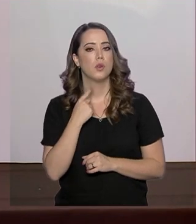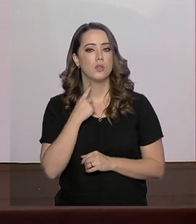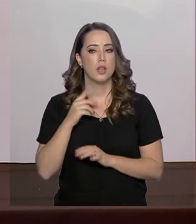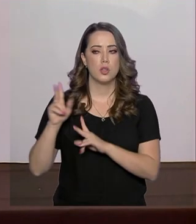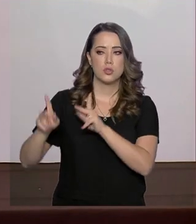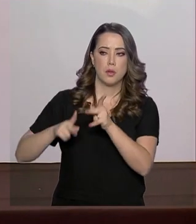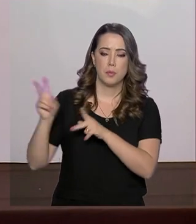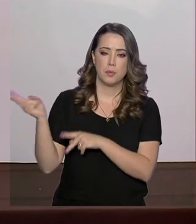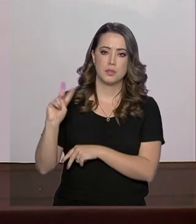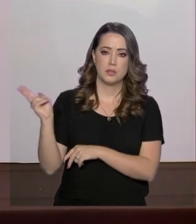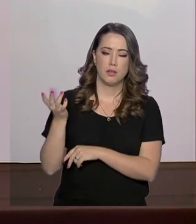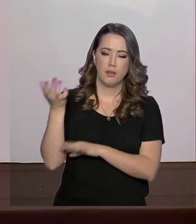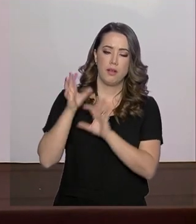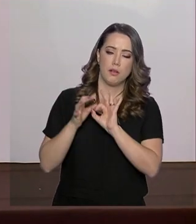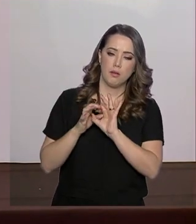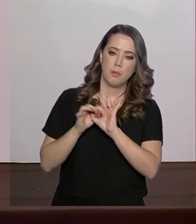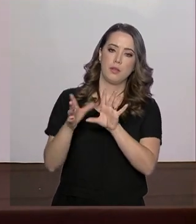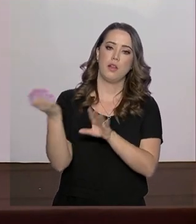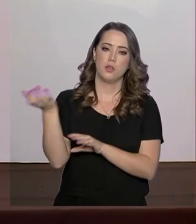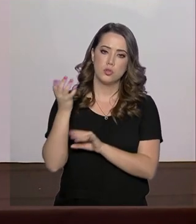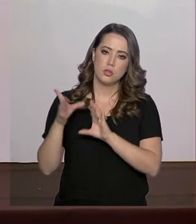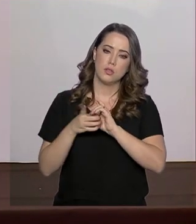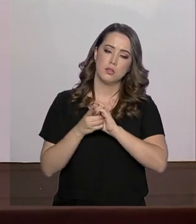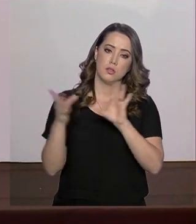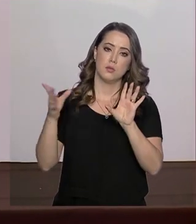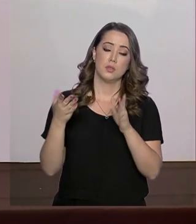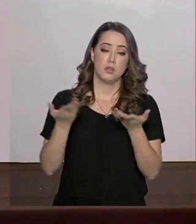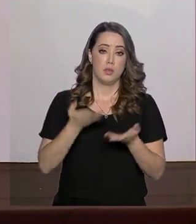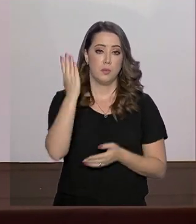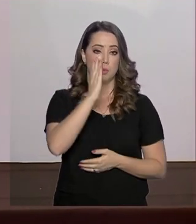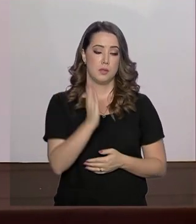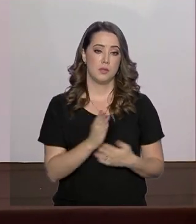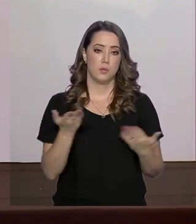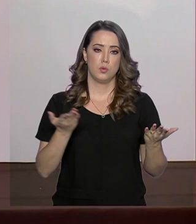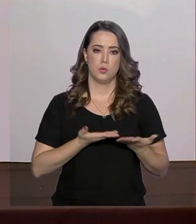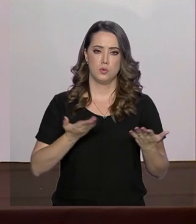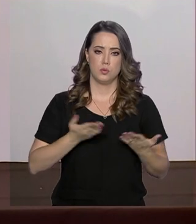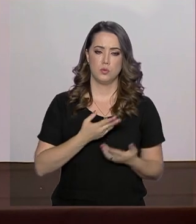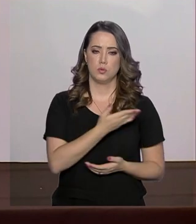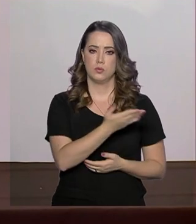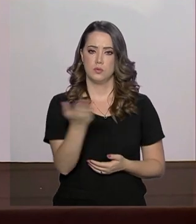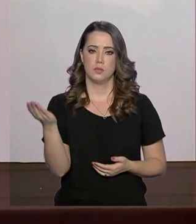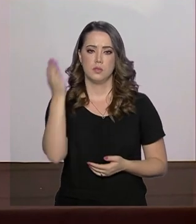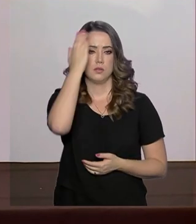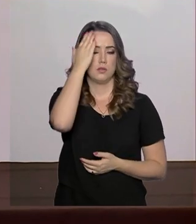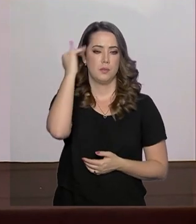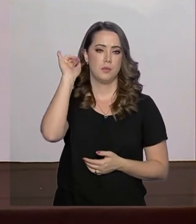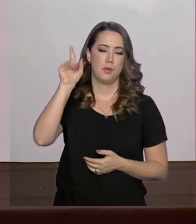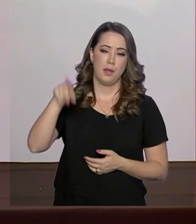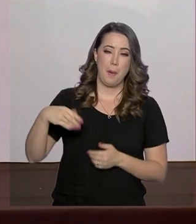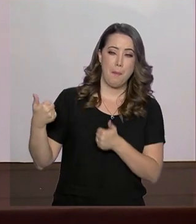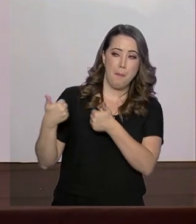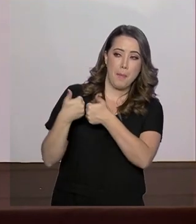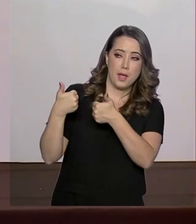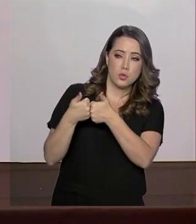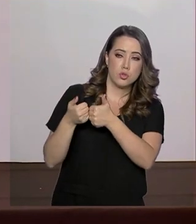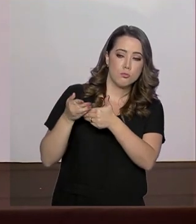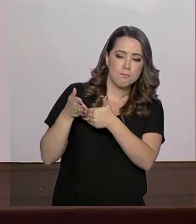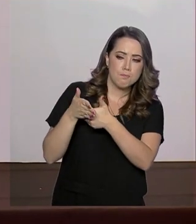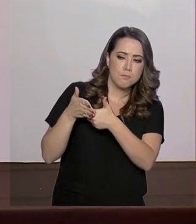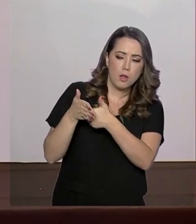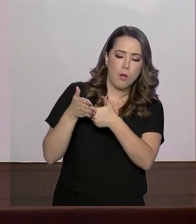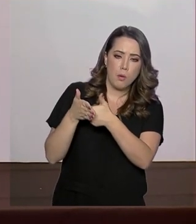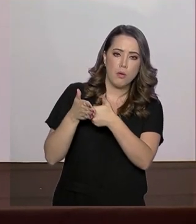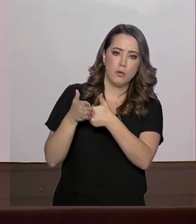venezuelano por liberdade, por democracia, que é algo que, para o Brasil, hoje, como os senhores sabem, é extremamente próximo, é extremamente